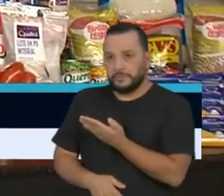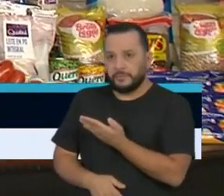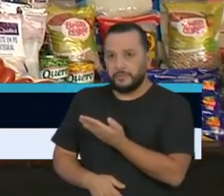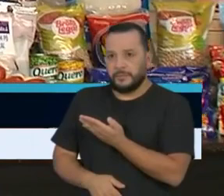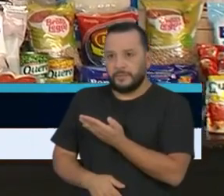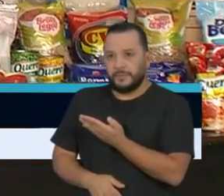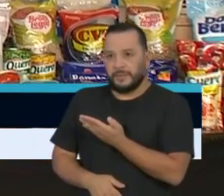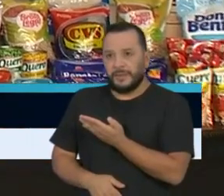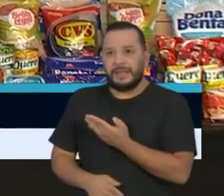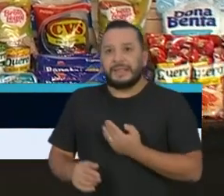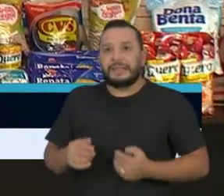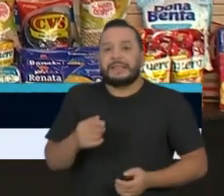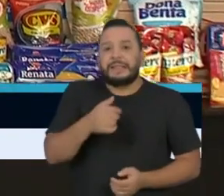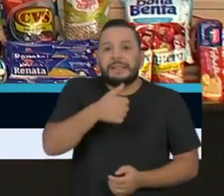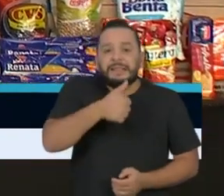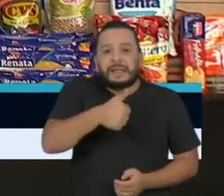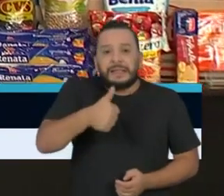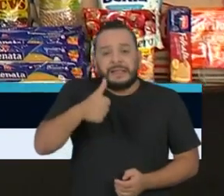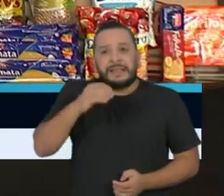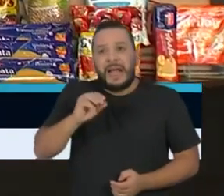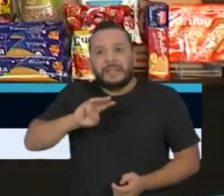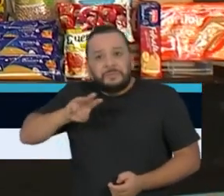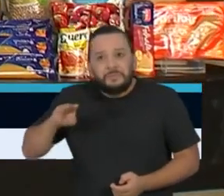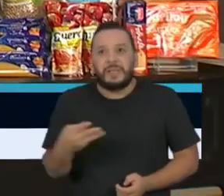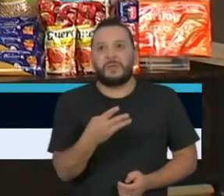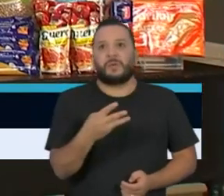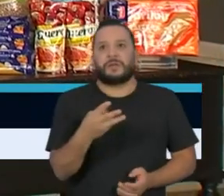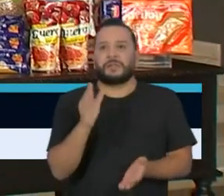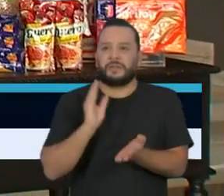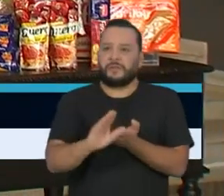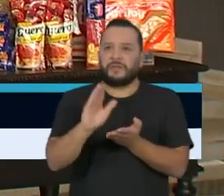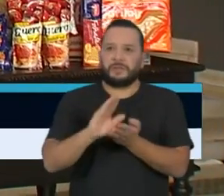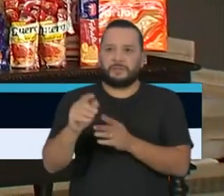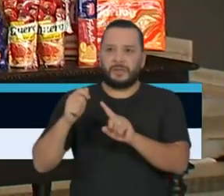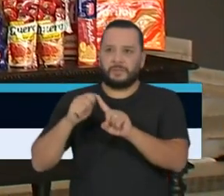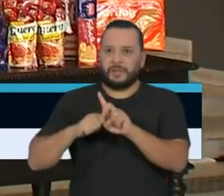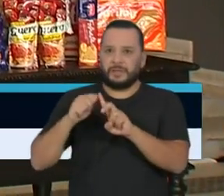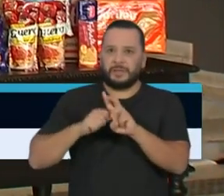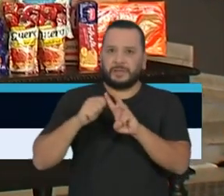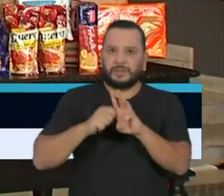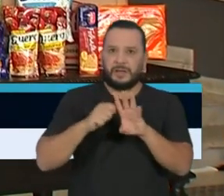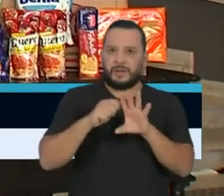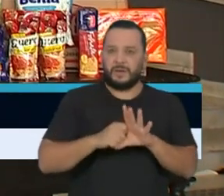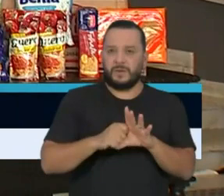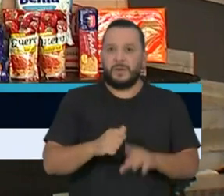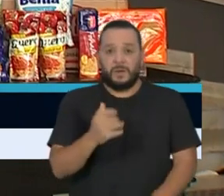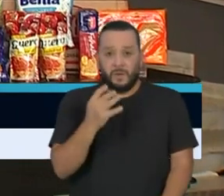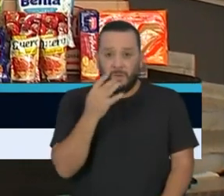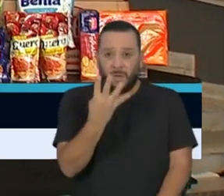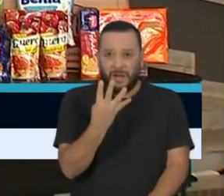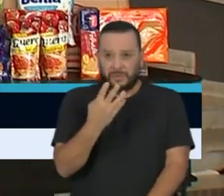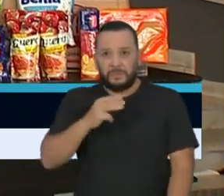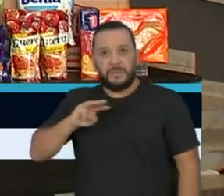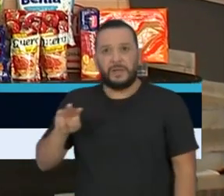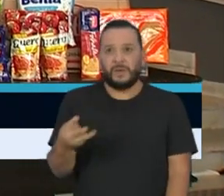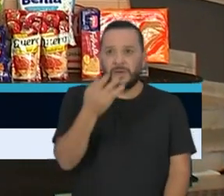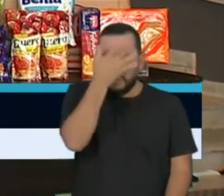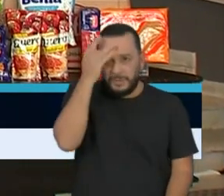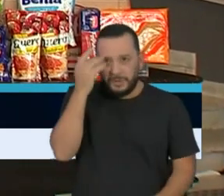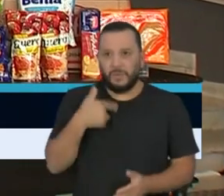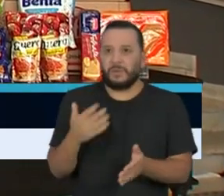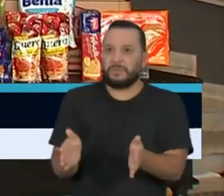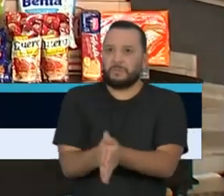milhões de investimento mensal para 4 milhões de pessoas em extrema pobreza que